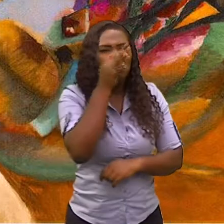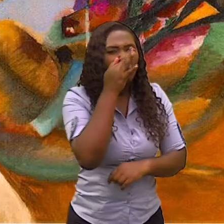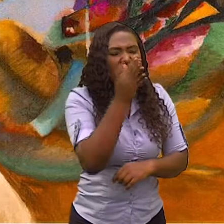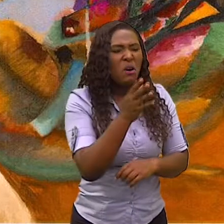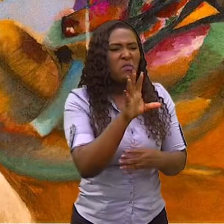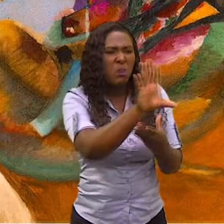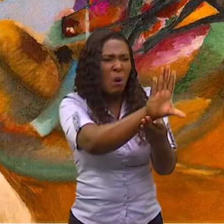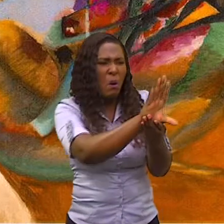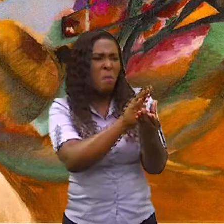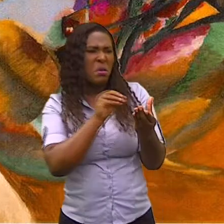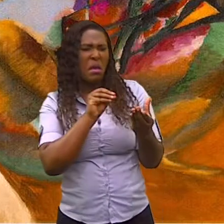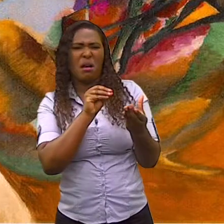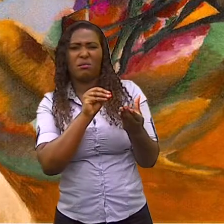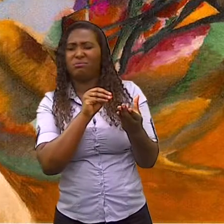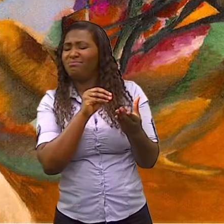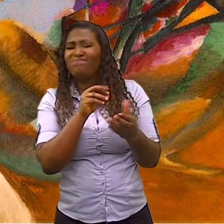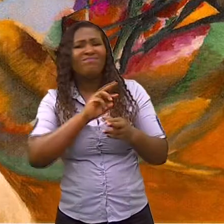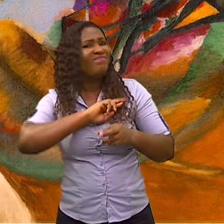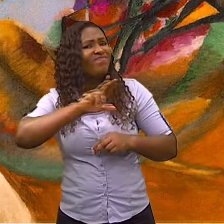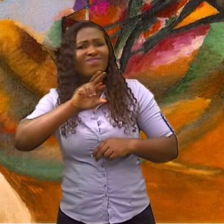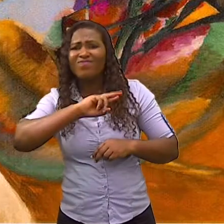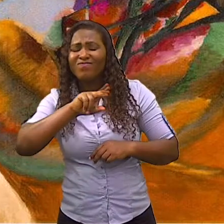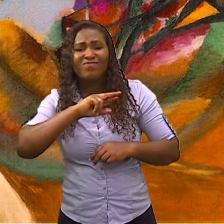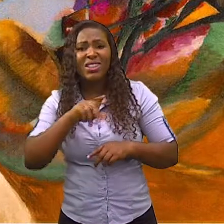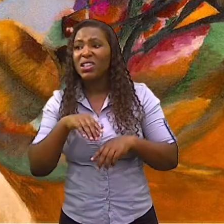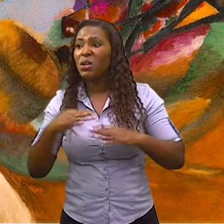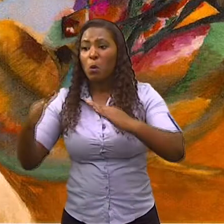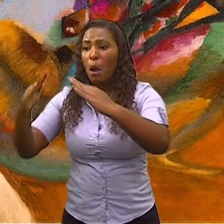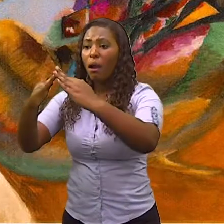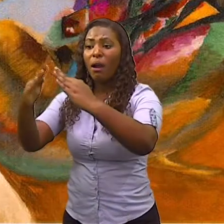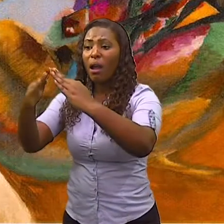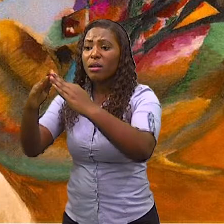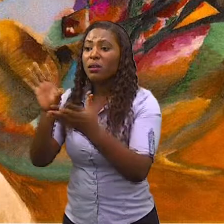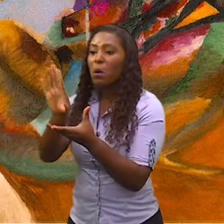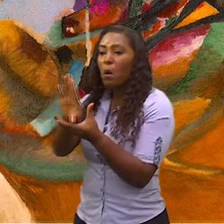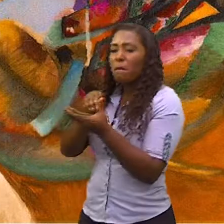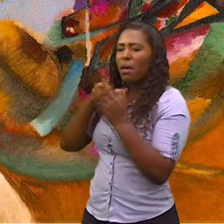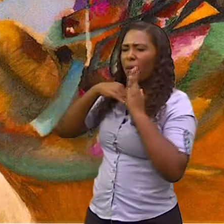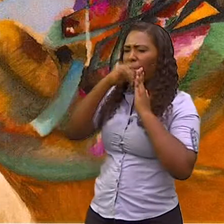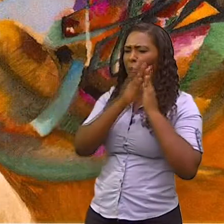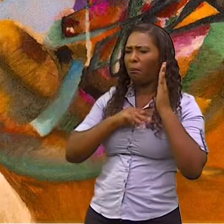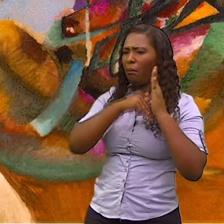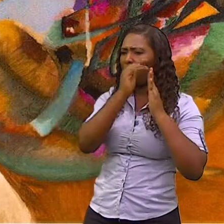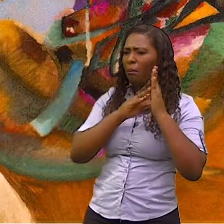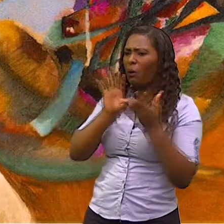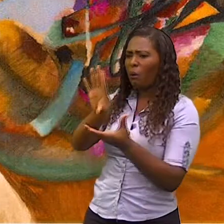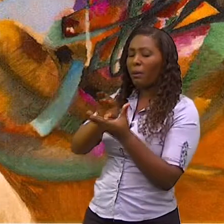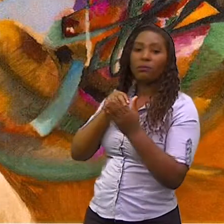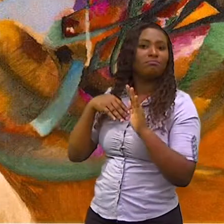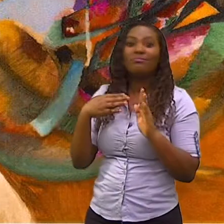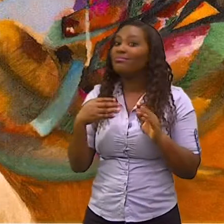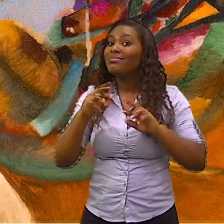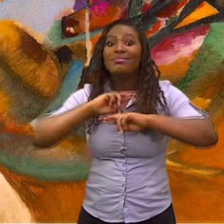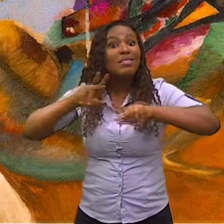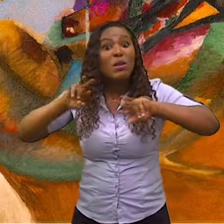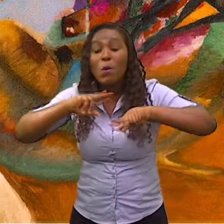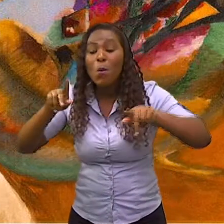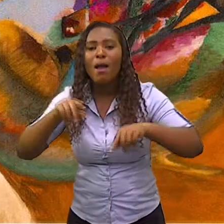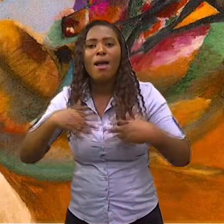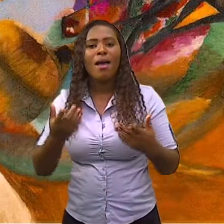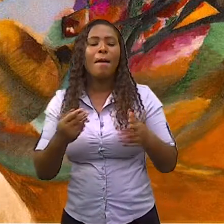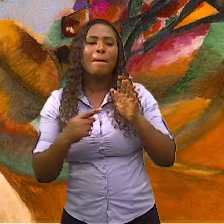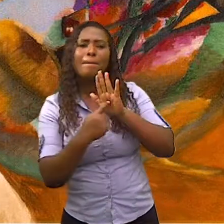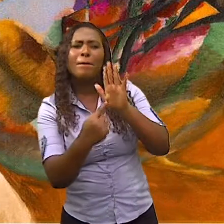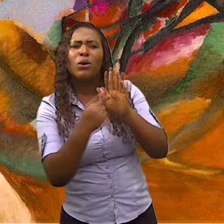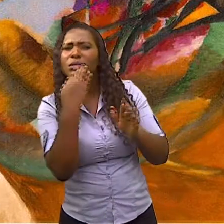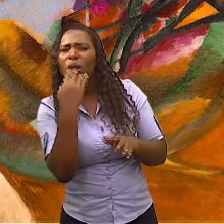Não tem nada a ver com aquilo que é real, mas ela quer mostrar, transferir um sentimento através das cores e das suas